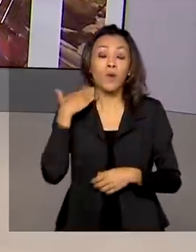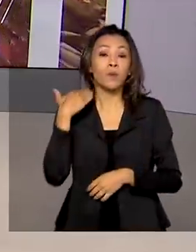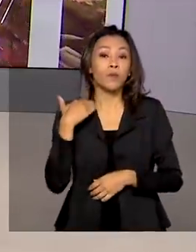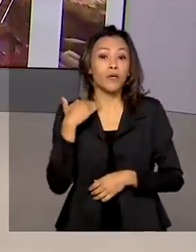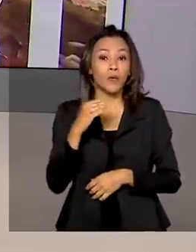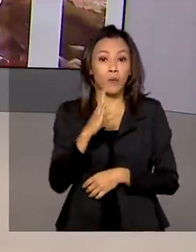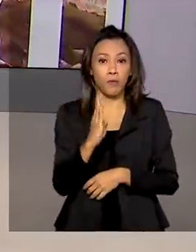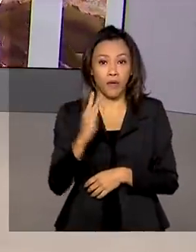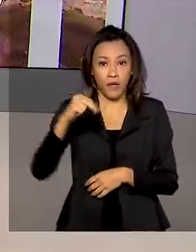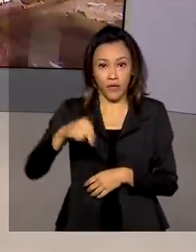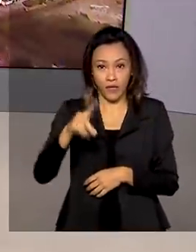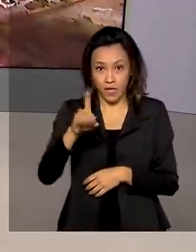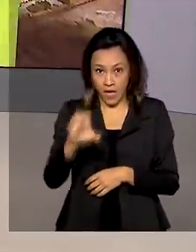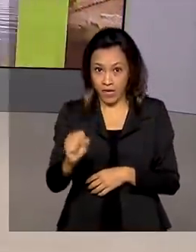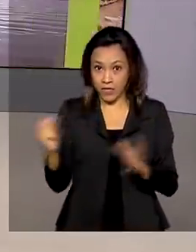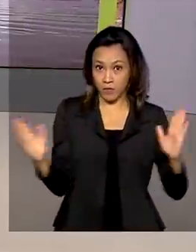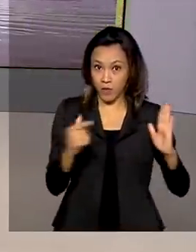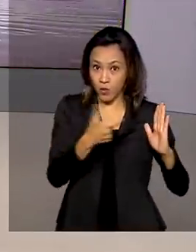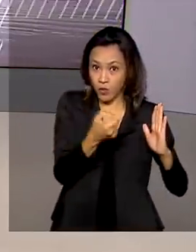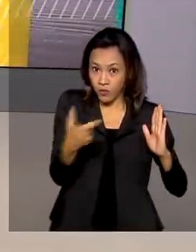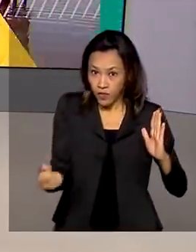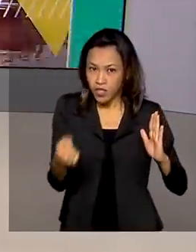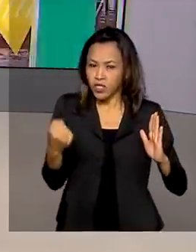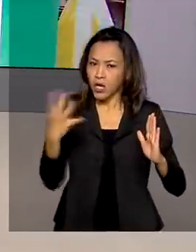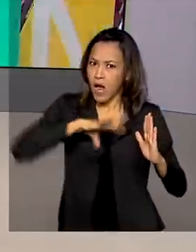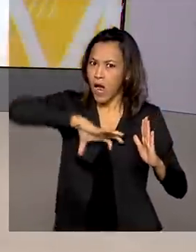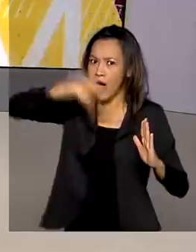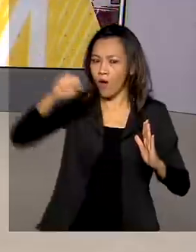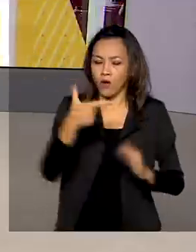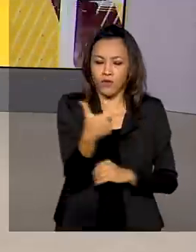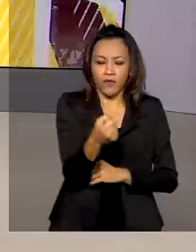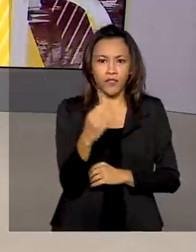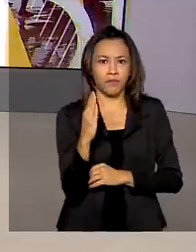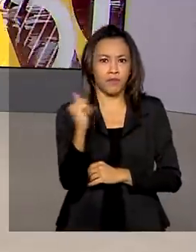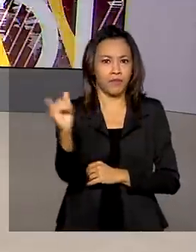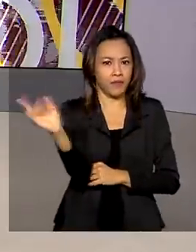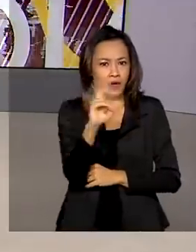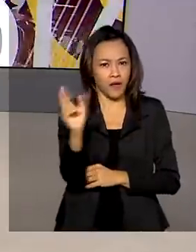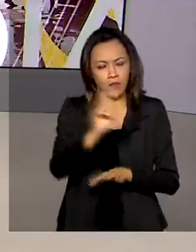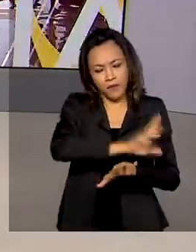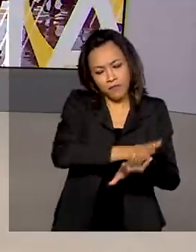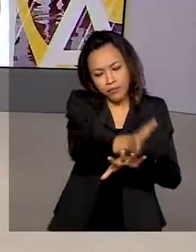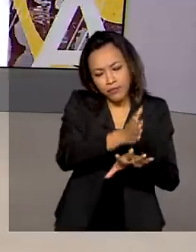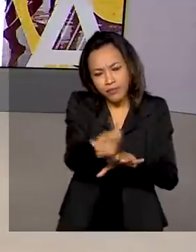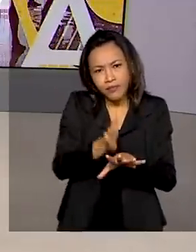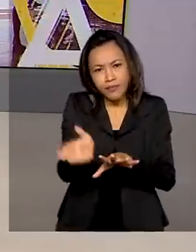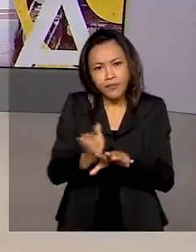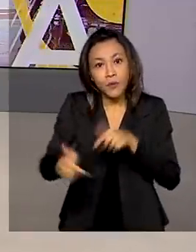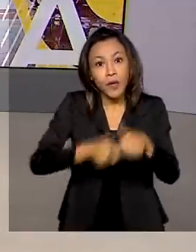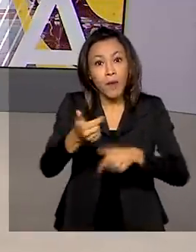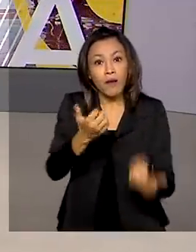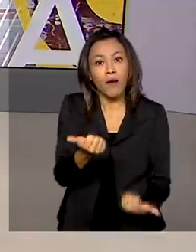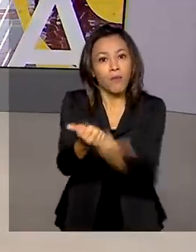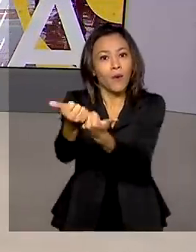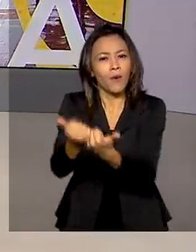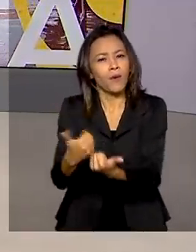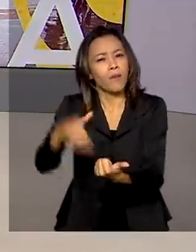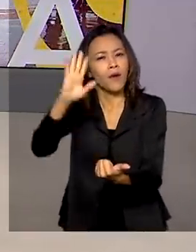registrou lucro recorde de mais de 20 bilhões de reais. Entre as ações do banco, apoio a mais de